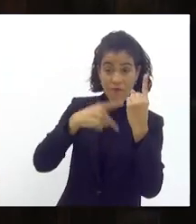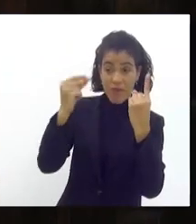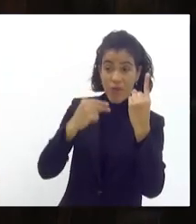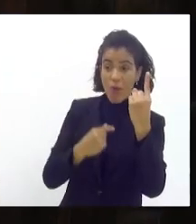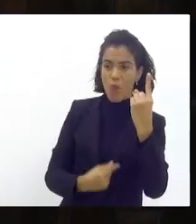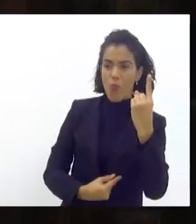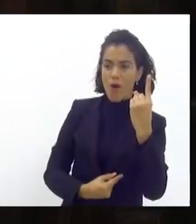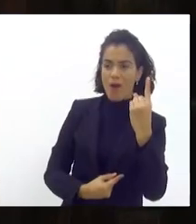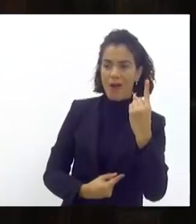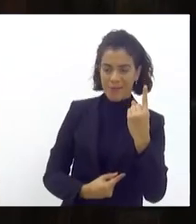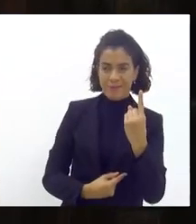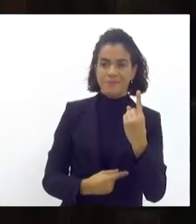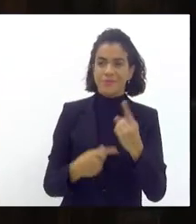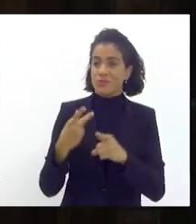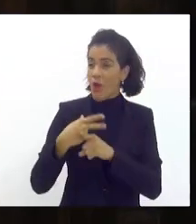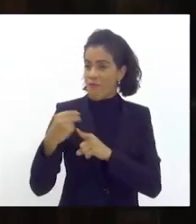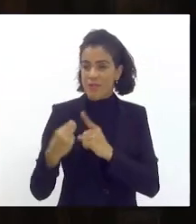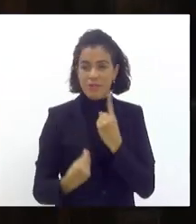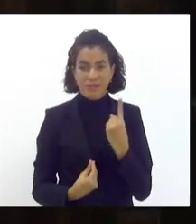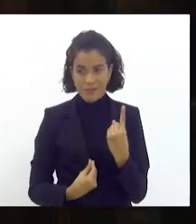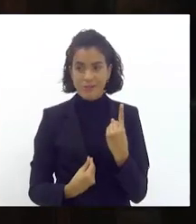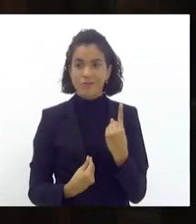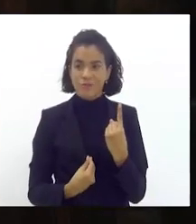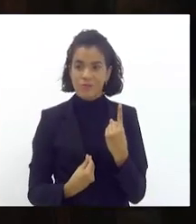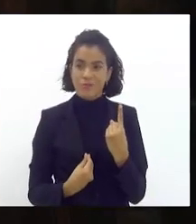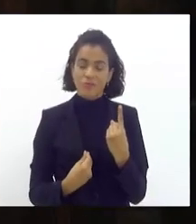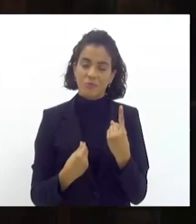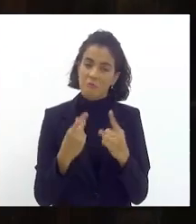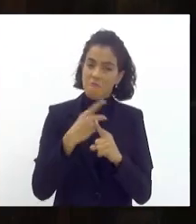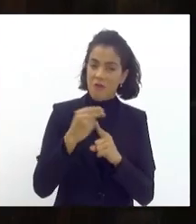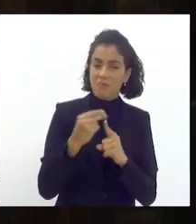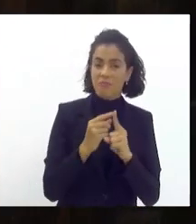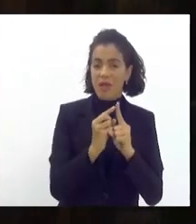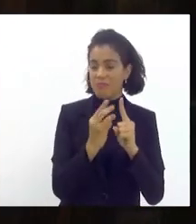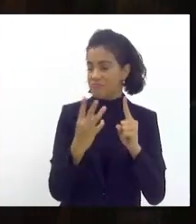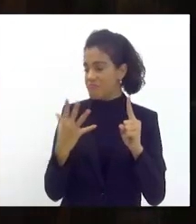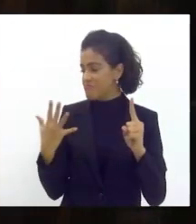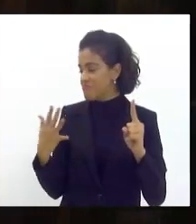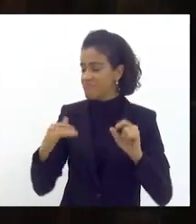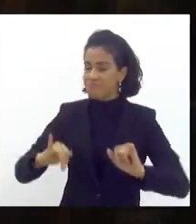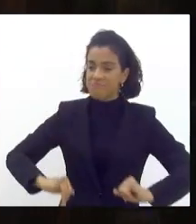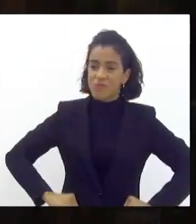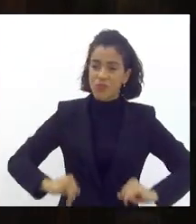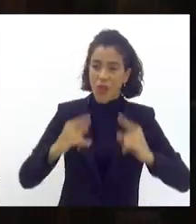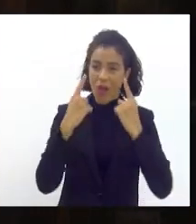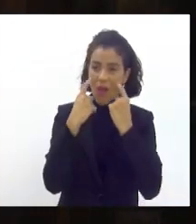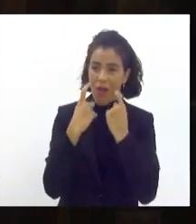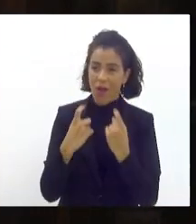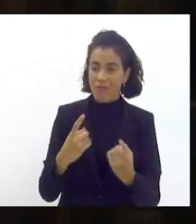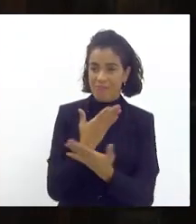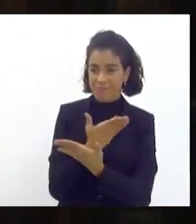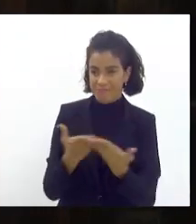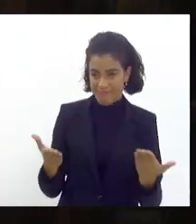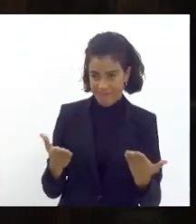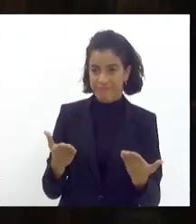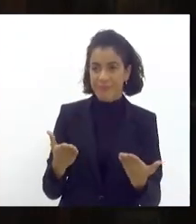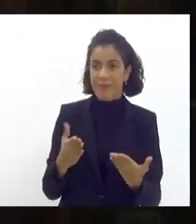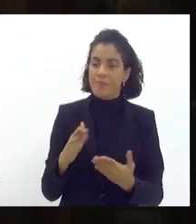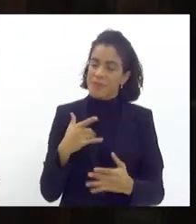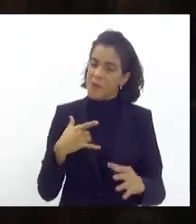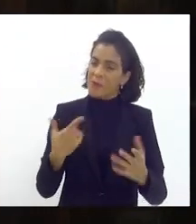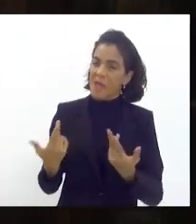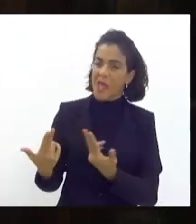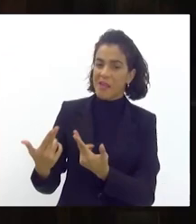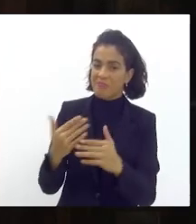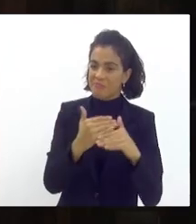todas independente de qualquer liga independente de qualquer competição uma escola de samba ganha e demais sofrem a dor da derrota então a gente tem em comum entre nós esse